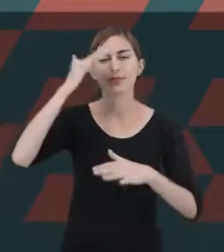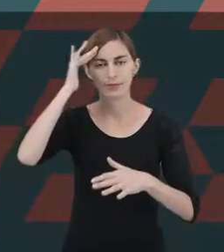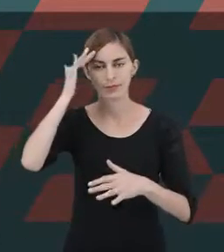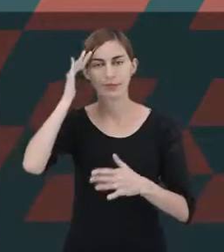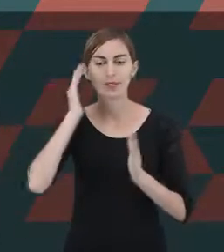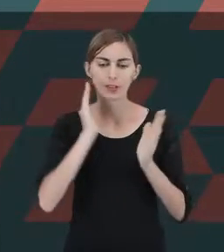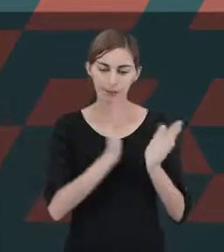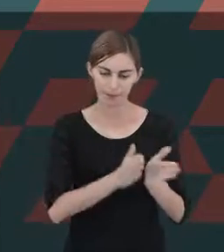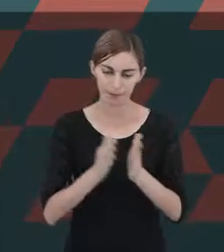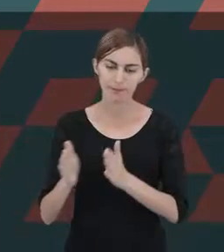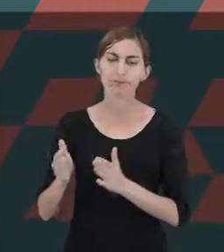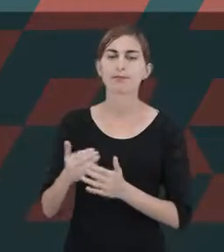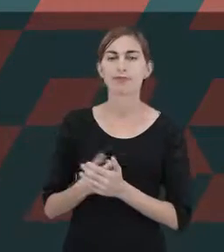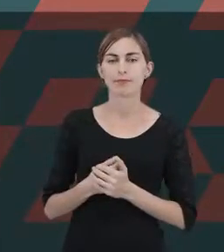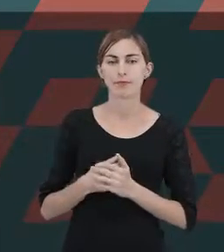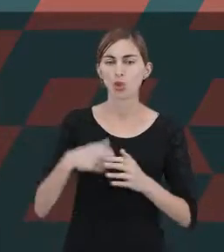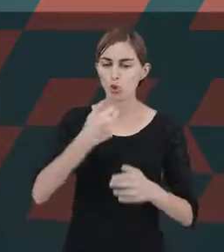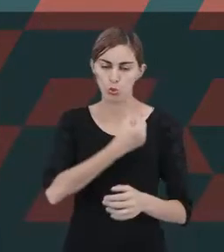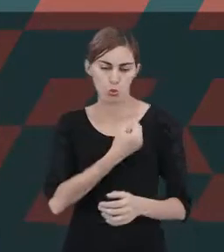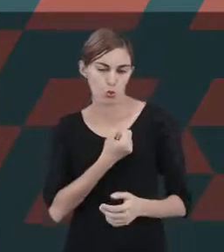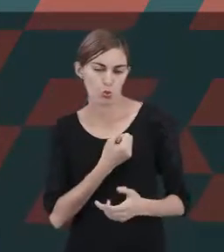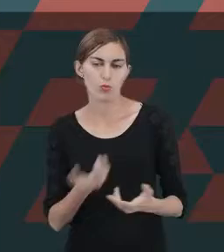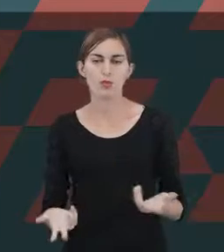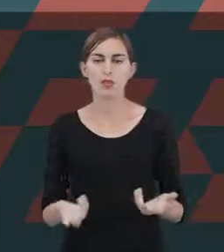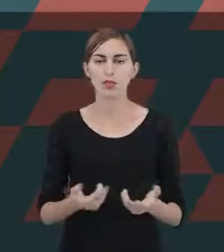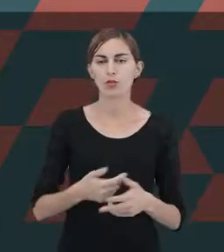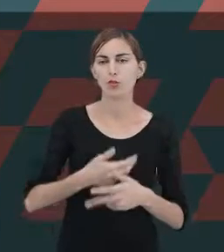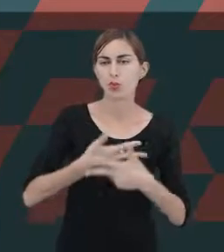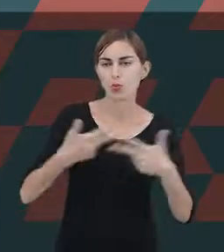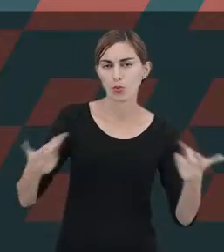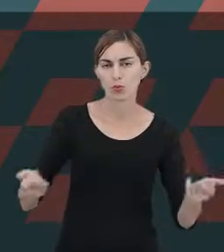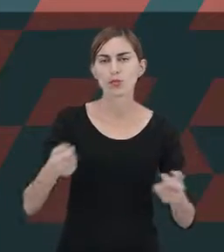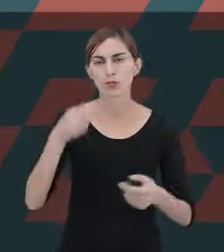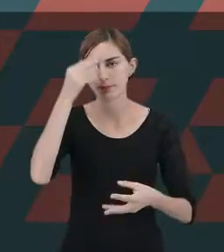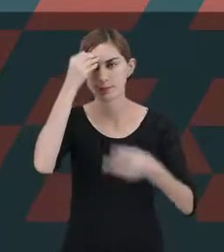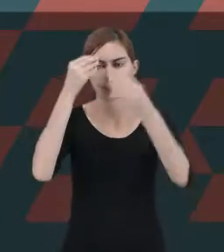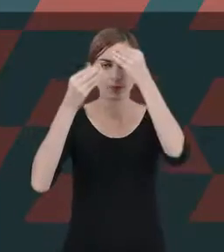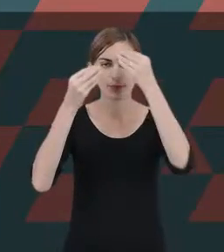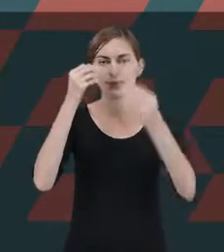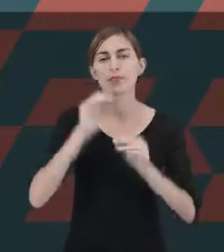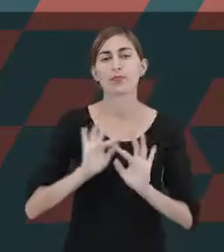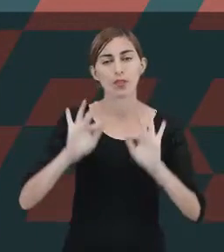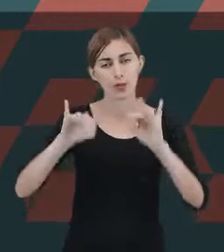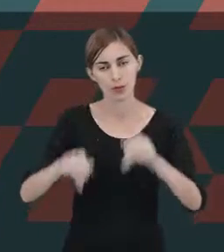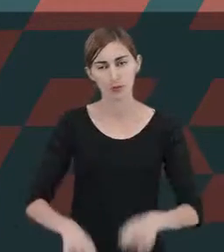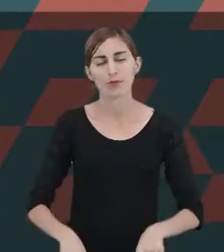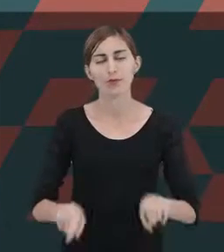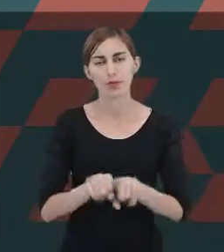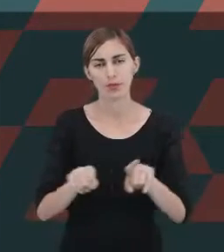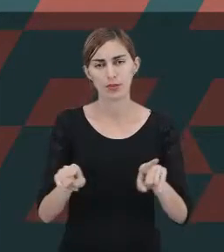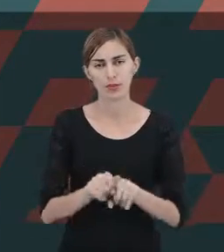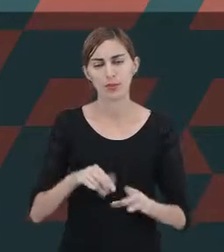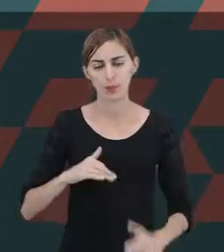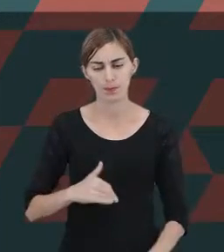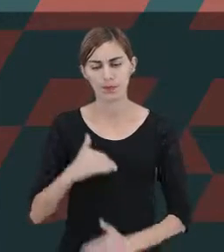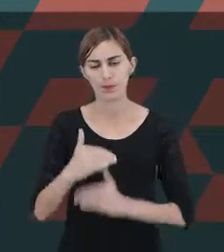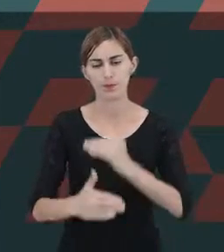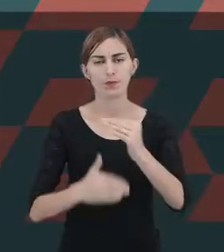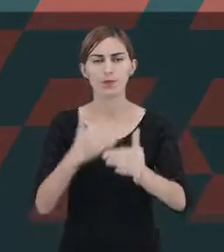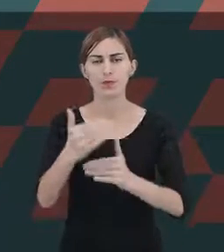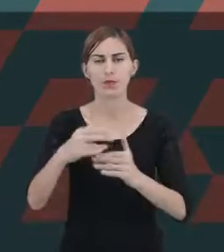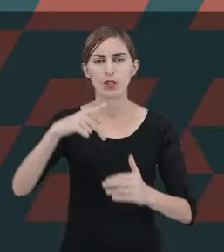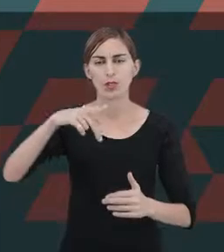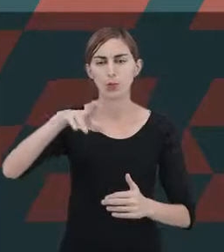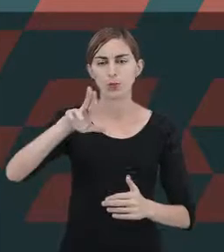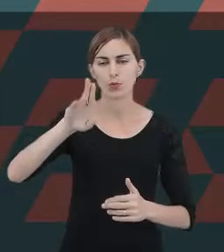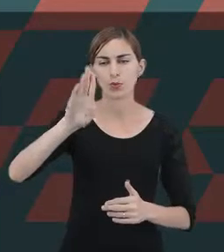fatores, números e situações. Por fim, ele traz também o desenvolvimento da puberdade, que tem